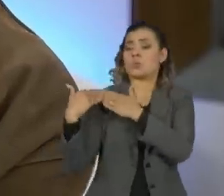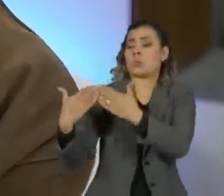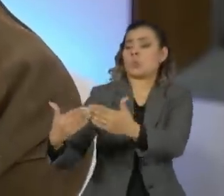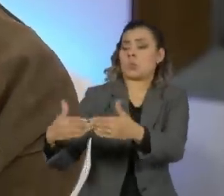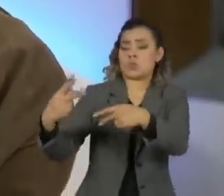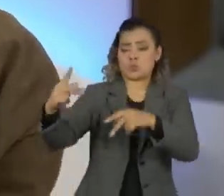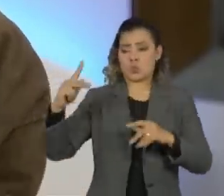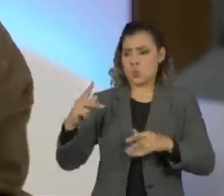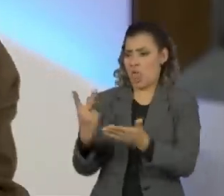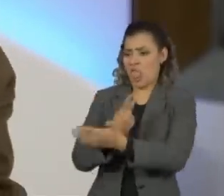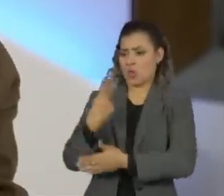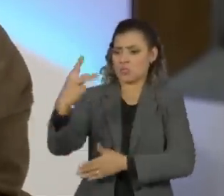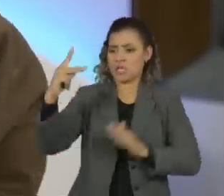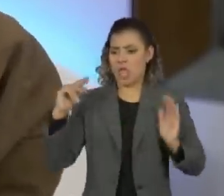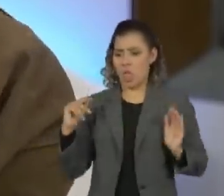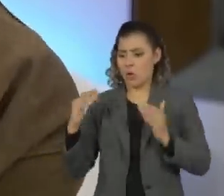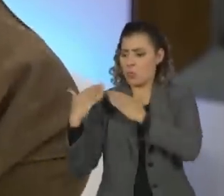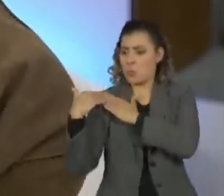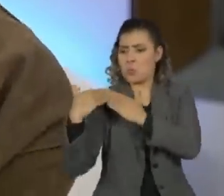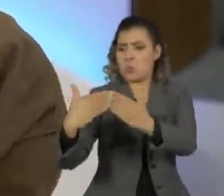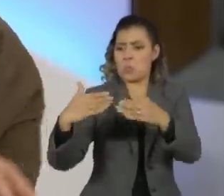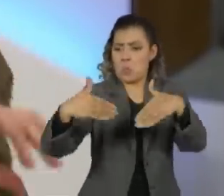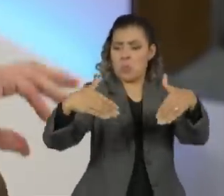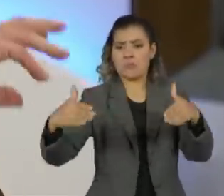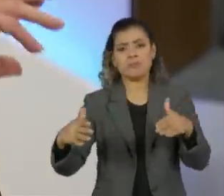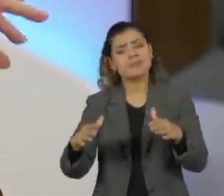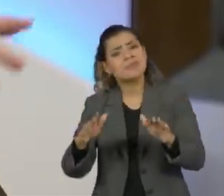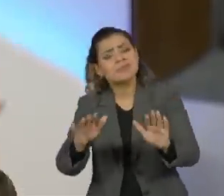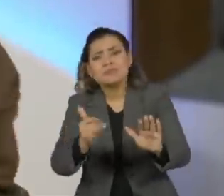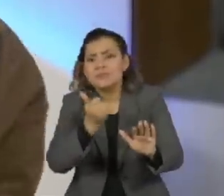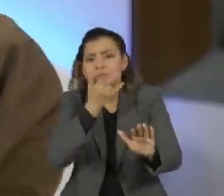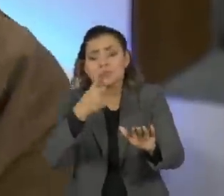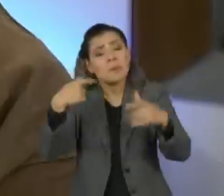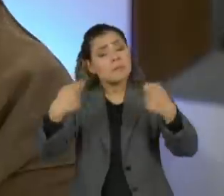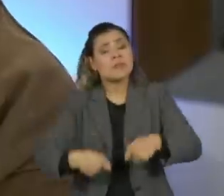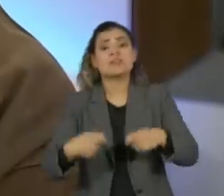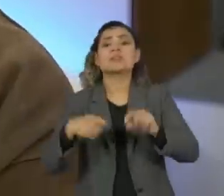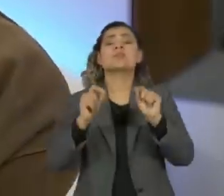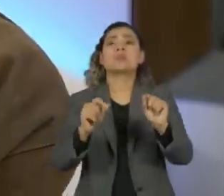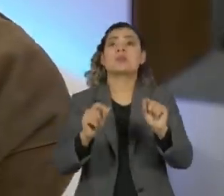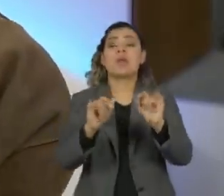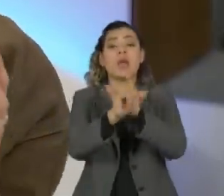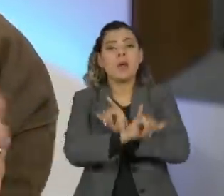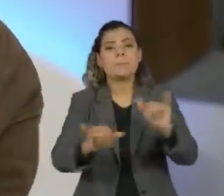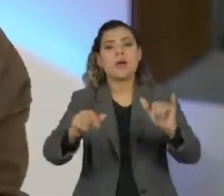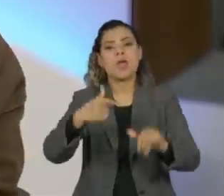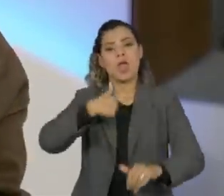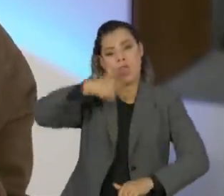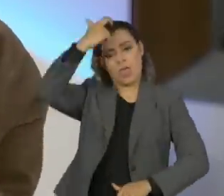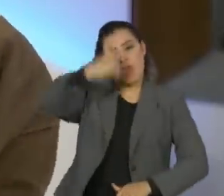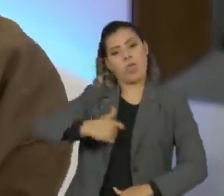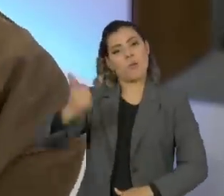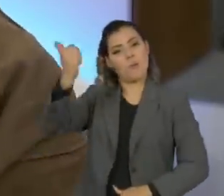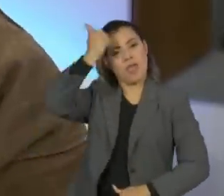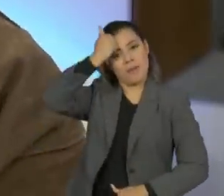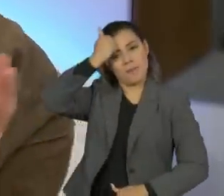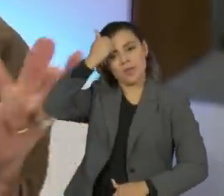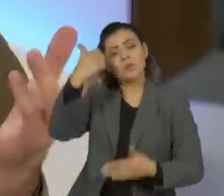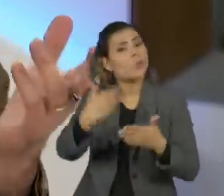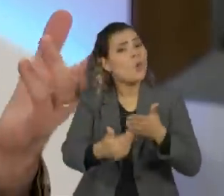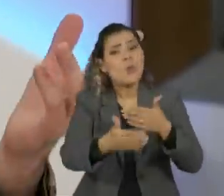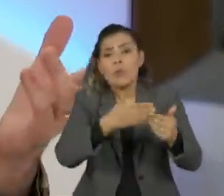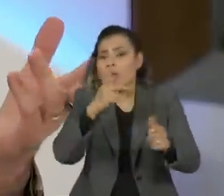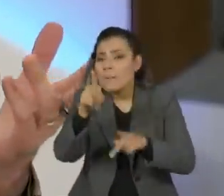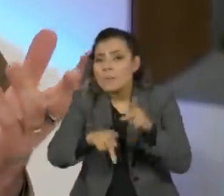equívocos, eu acho que a gente podia lançar uma campanha, eu me arrependo, todo brasileiro tem que